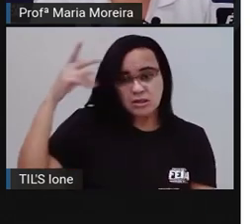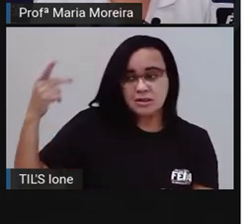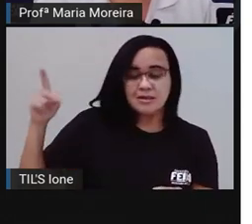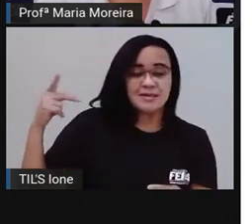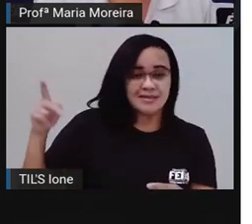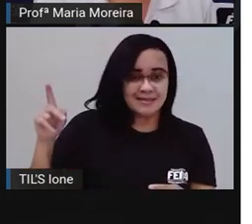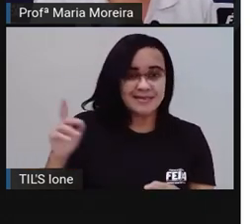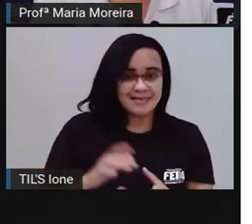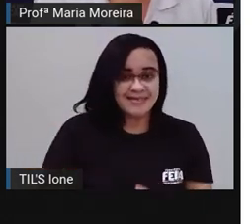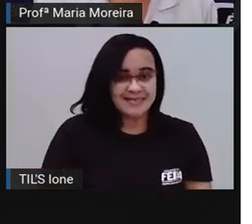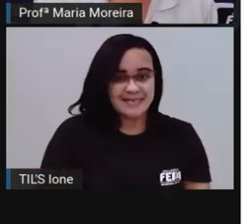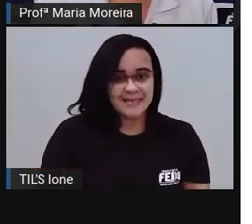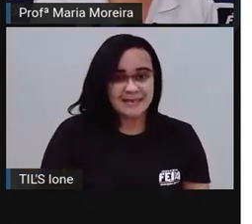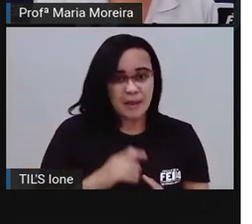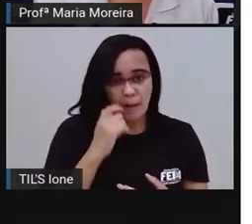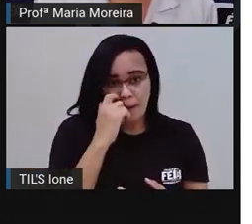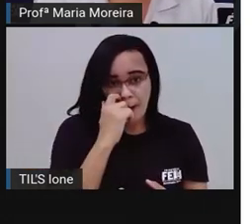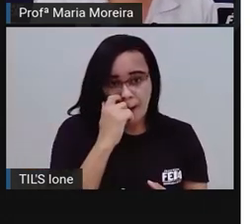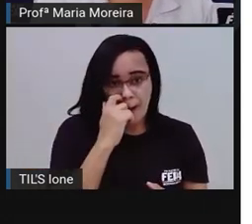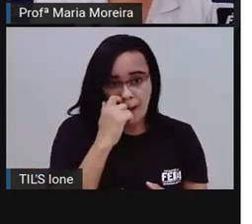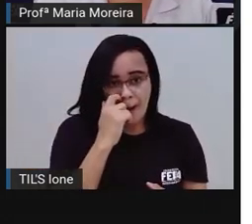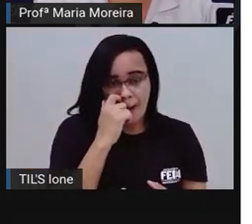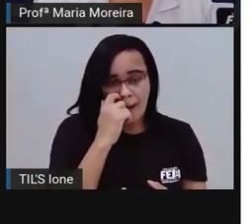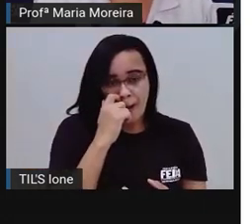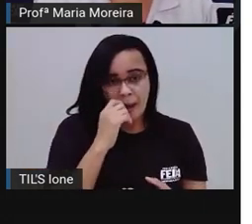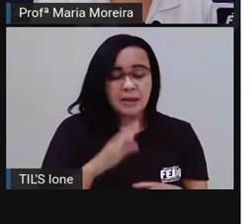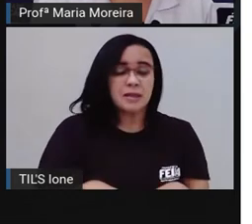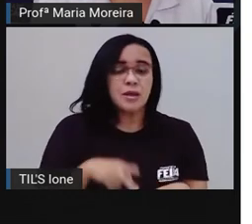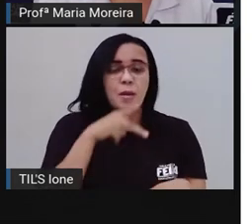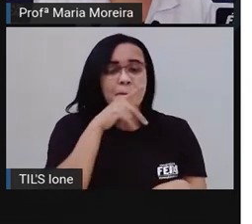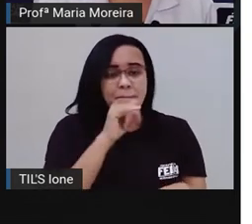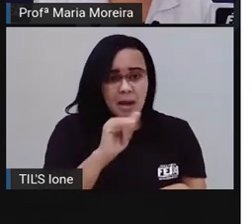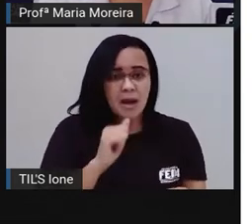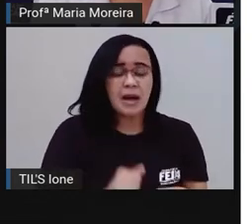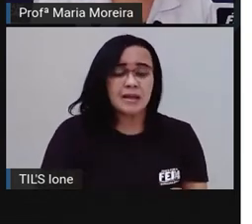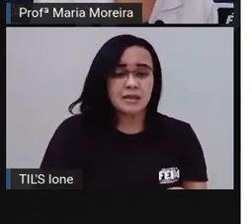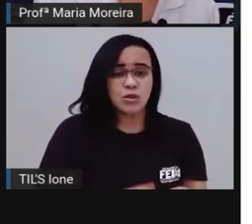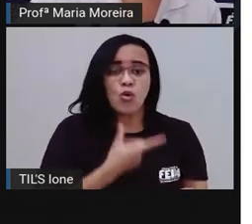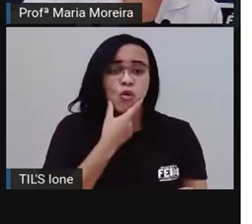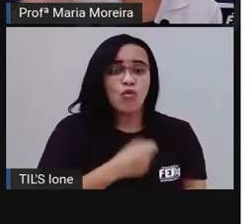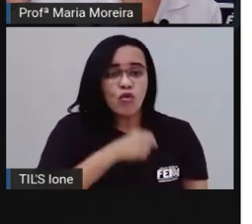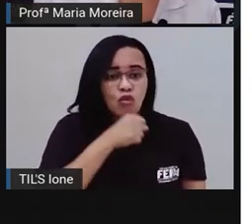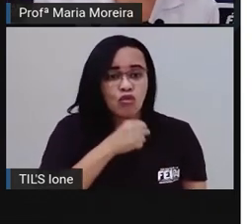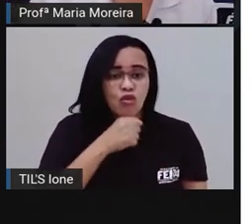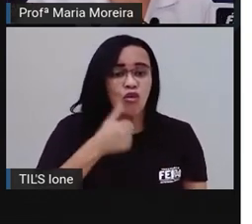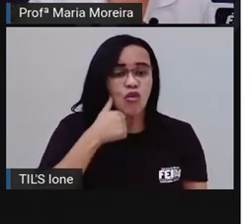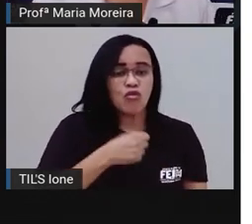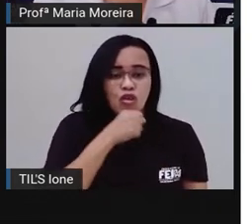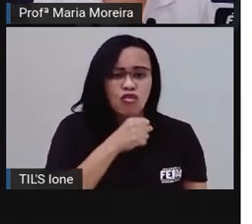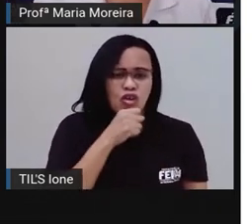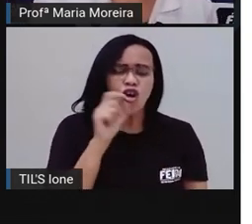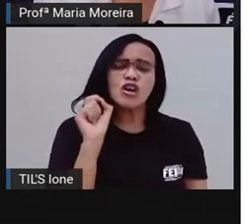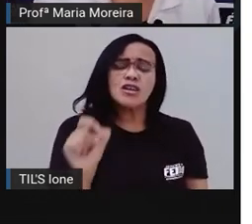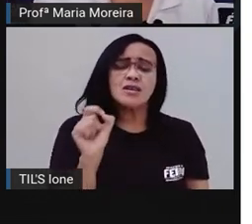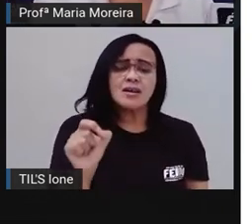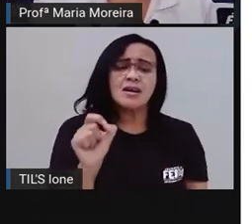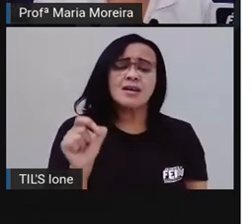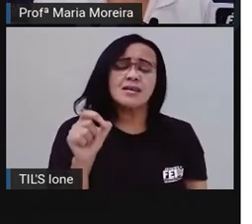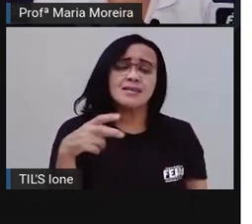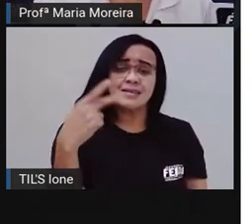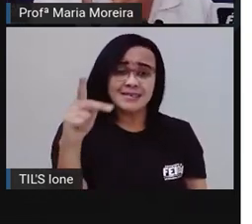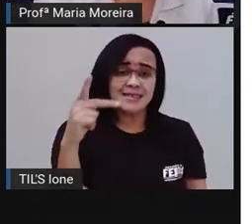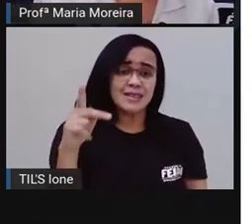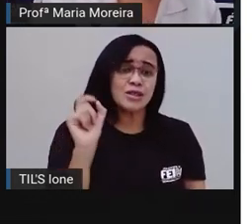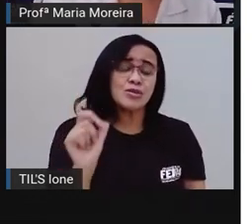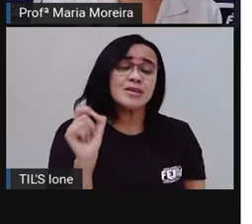E, né? E o pai de seus pais? No caso, os meus avós, né? Os meus avós paternos e maternos, né?